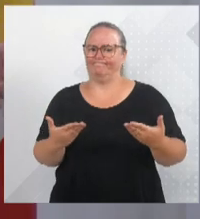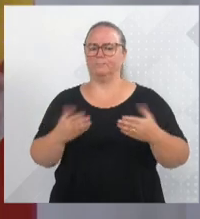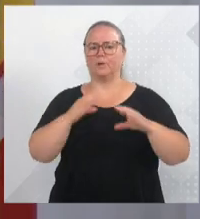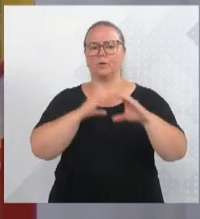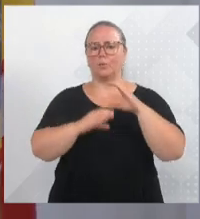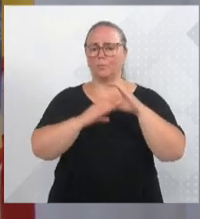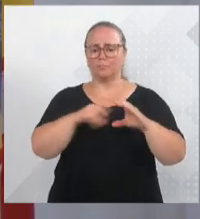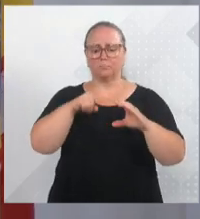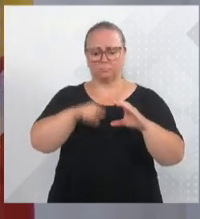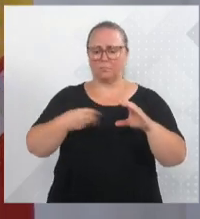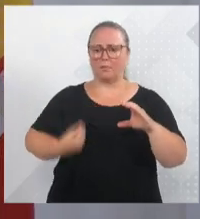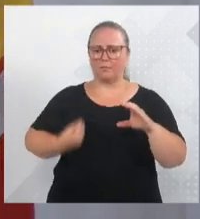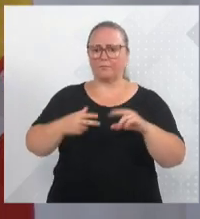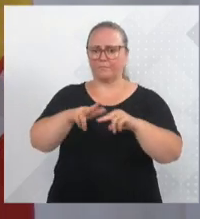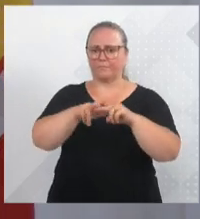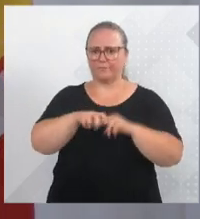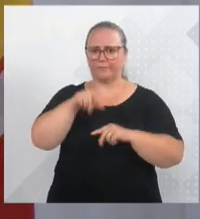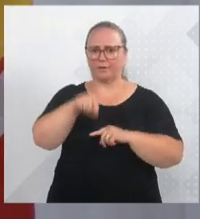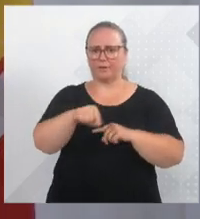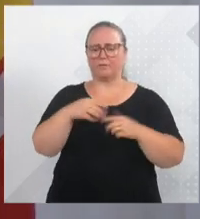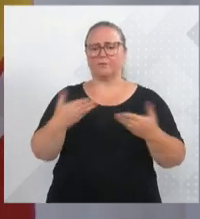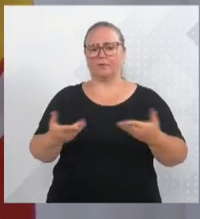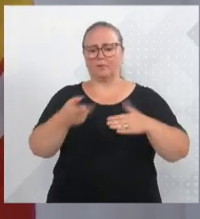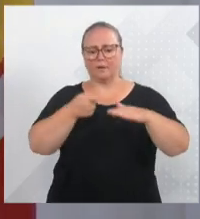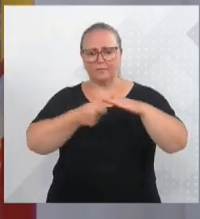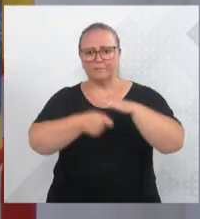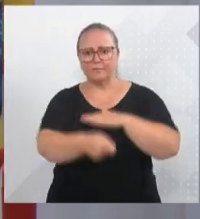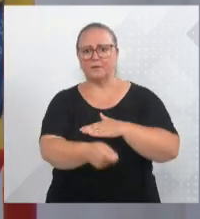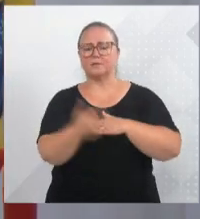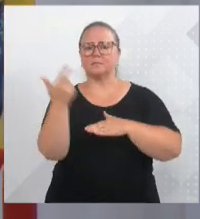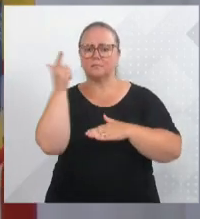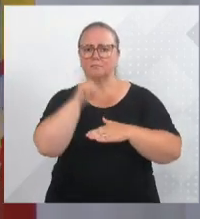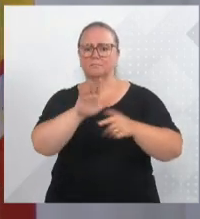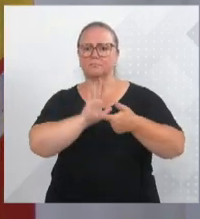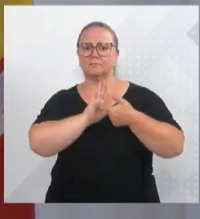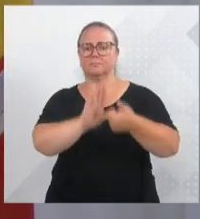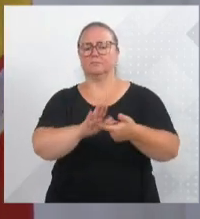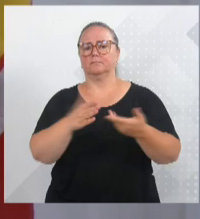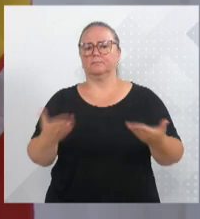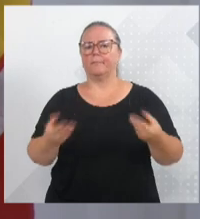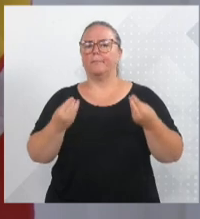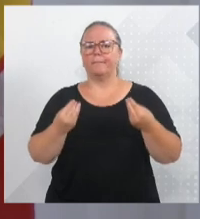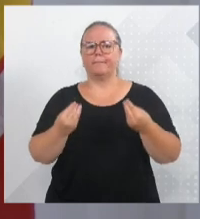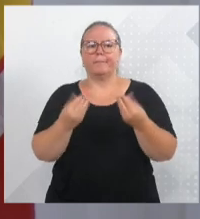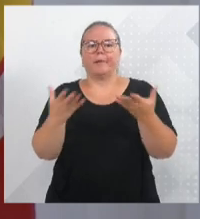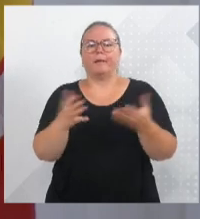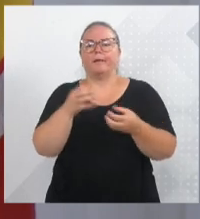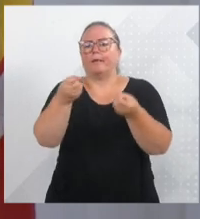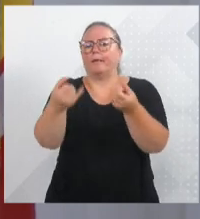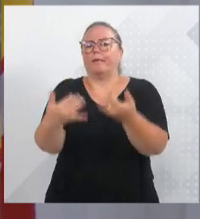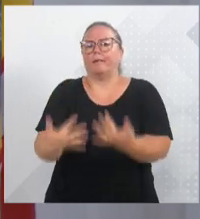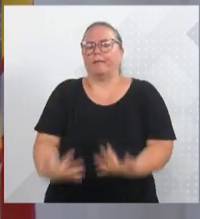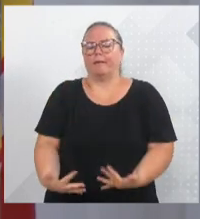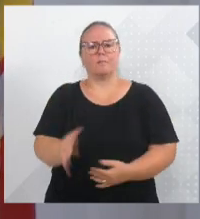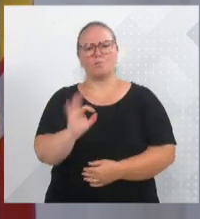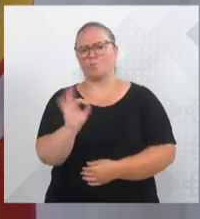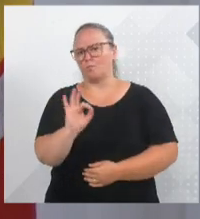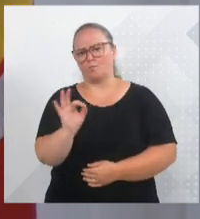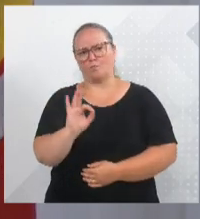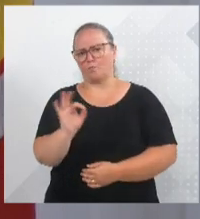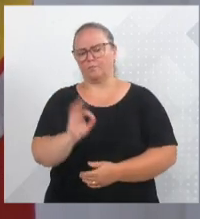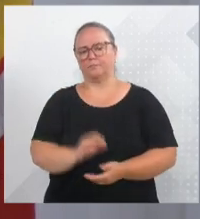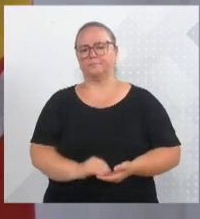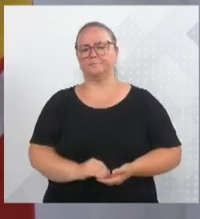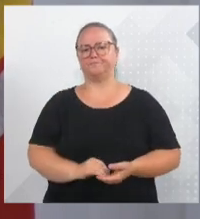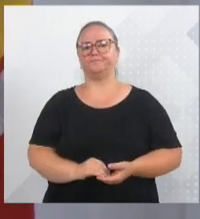está lá para isso, tem um grande investimento para poder mostrar o porquê e explicar. E muitas vezes a gente fica aqui justificando o injustificável, enquanto eles têm uma